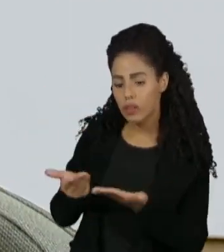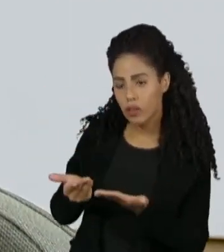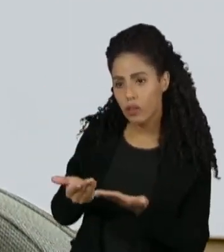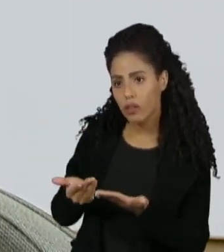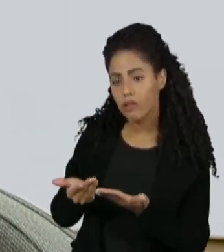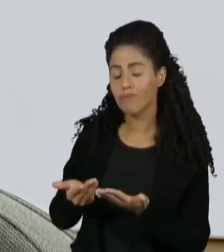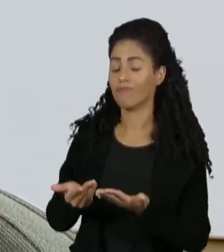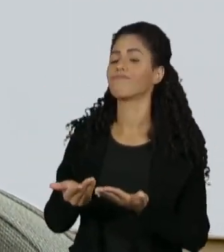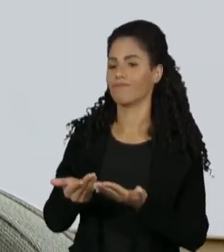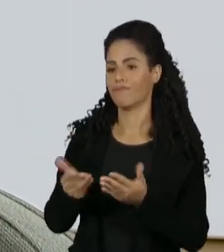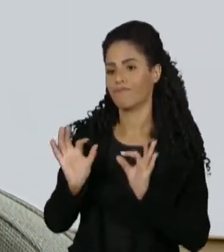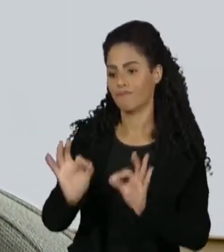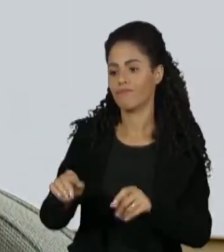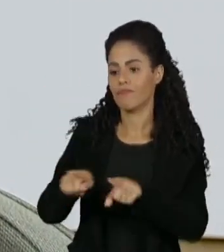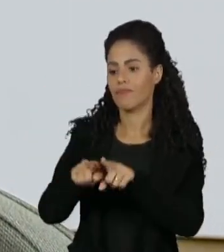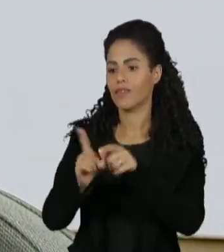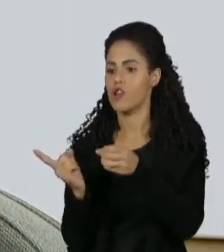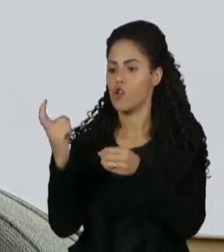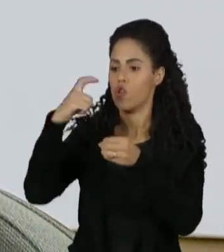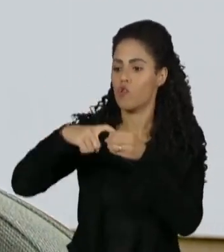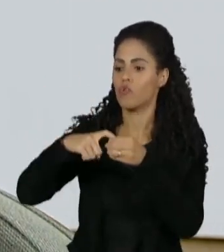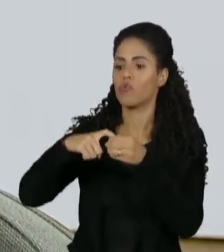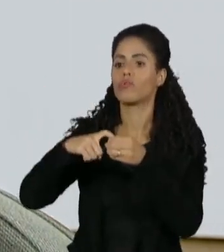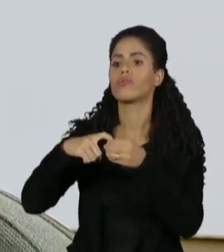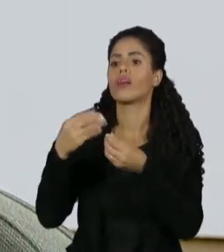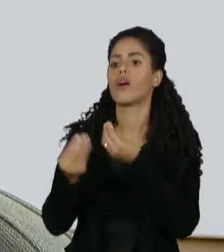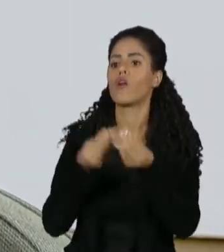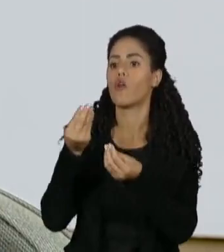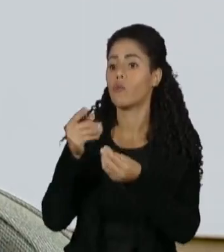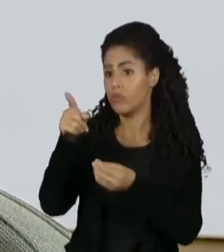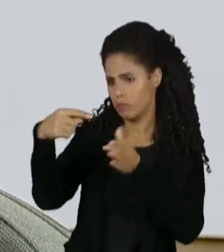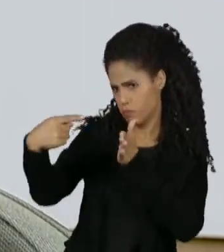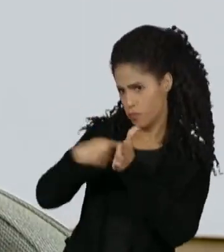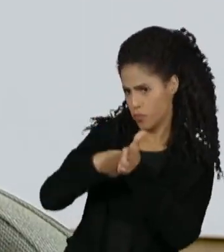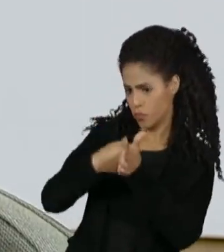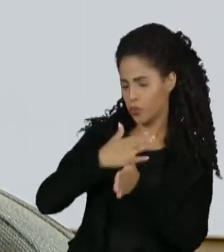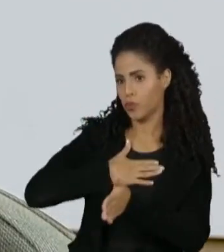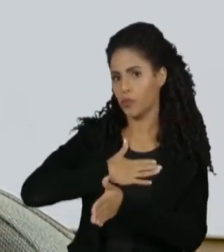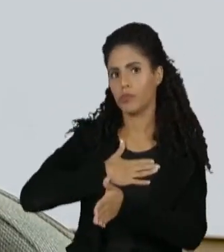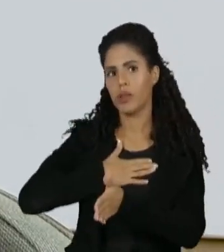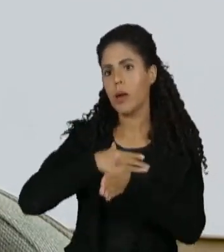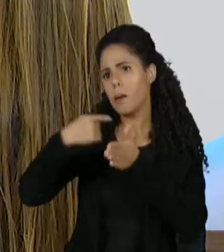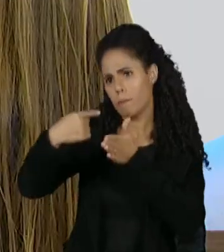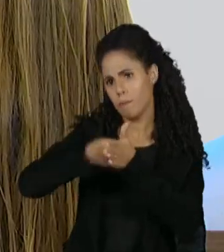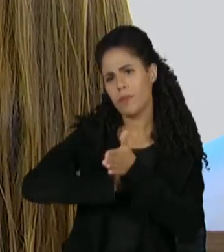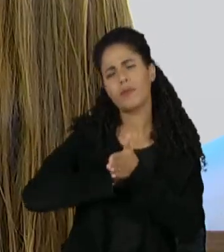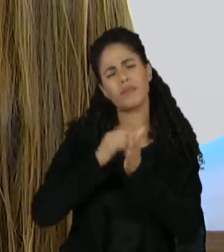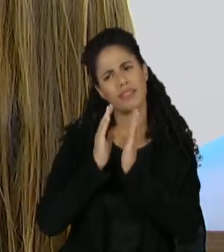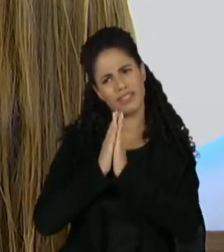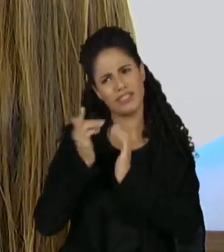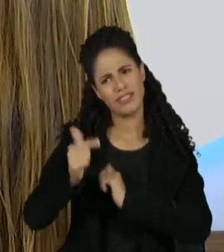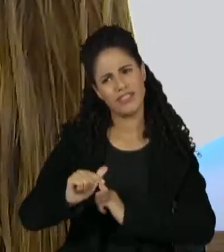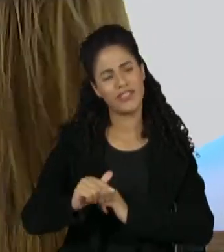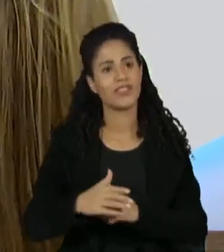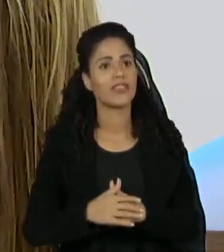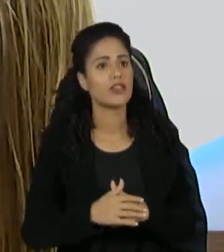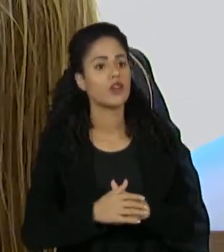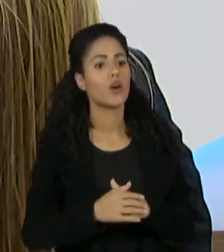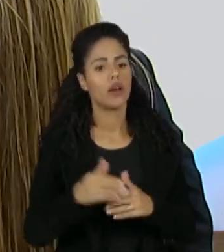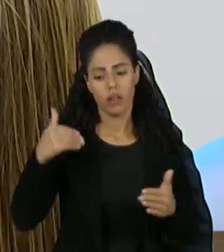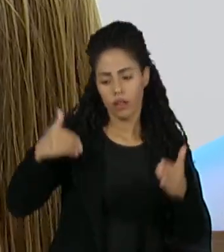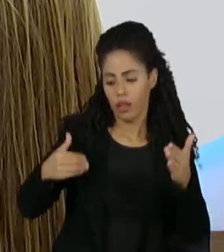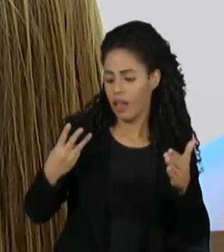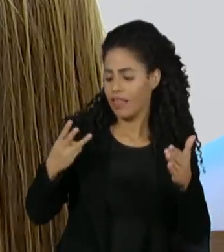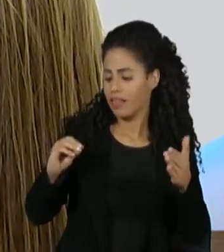Agora, para retomar o que você me perguntou, e você pode me perguntar de novo? O que o Brasil perdeu nesses 30